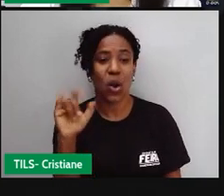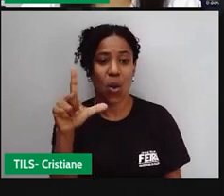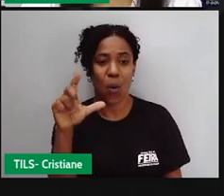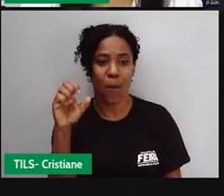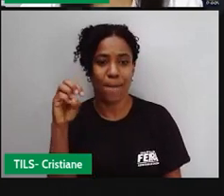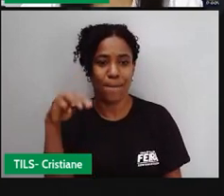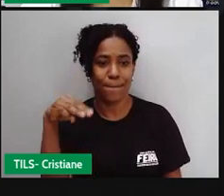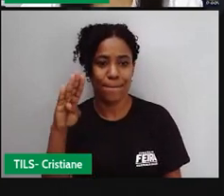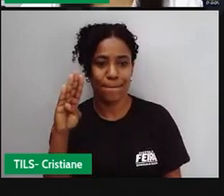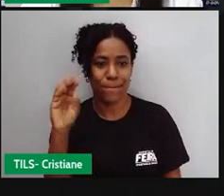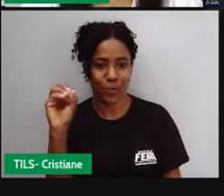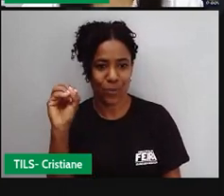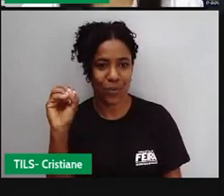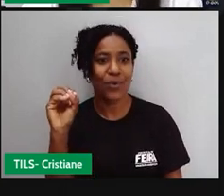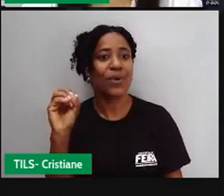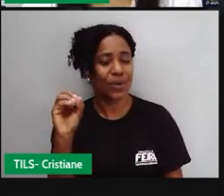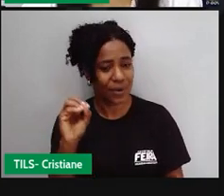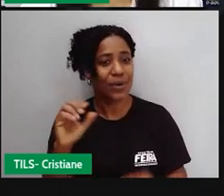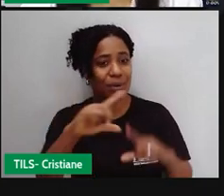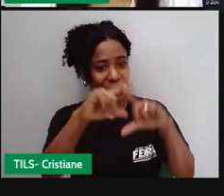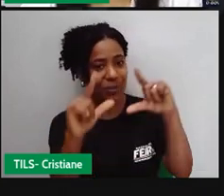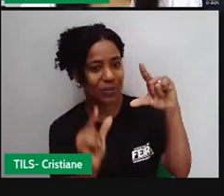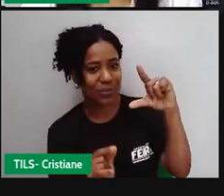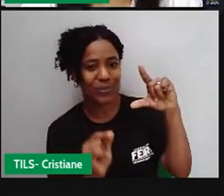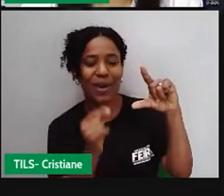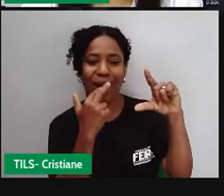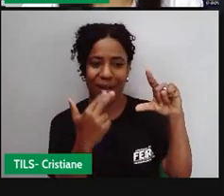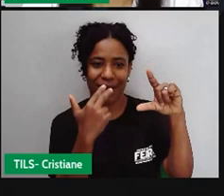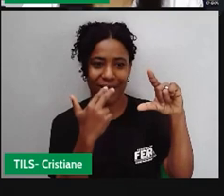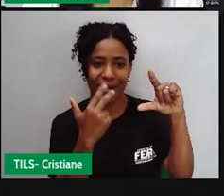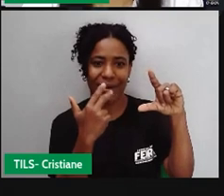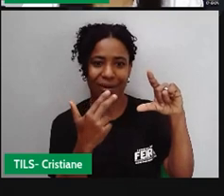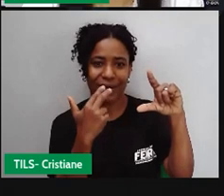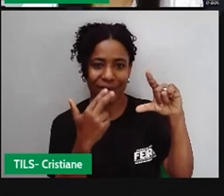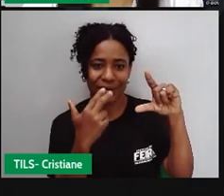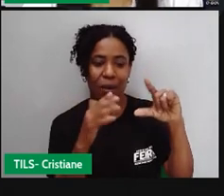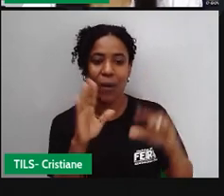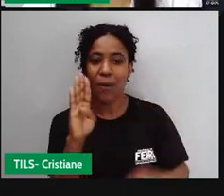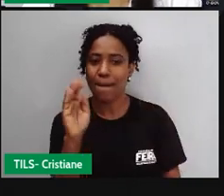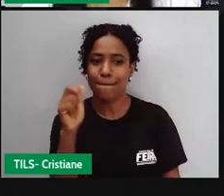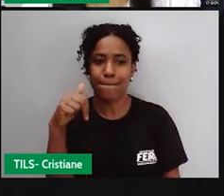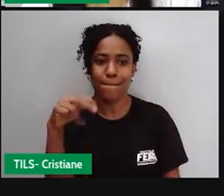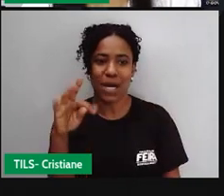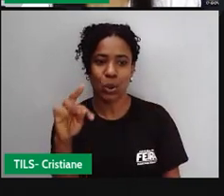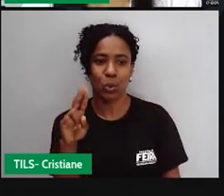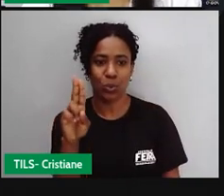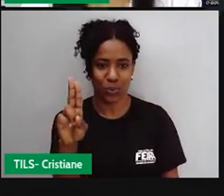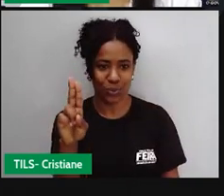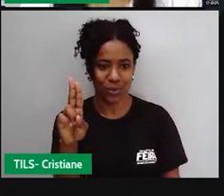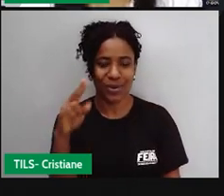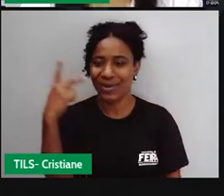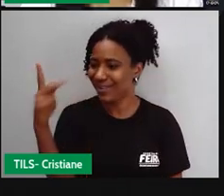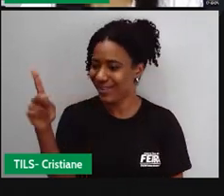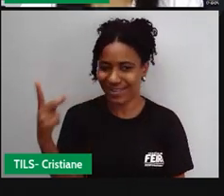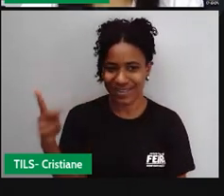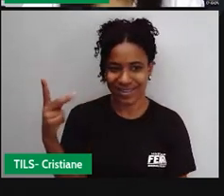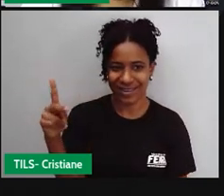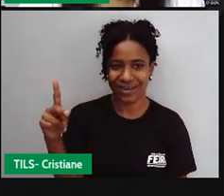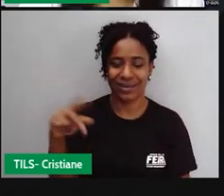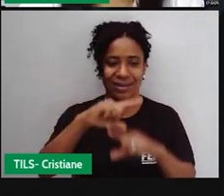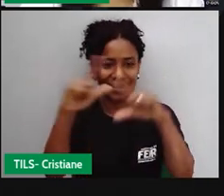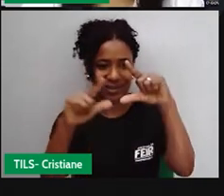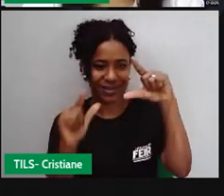quilombo, que é um termo utilizado em uma das línguas, né? Em uma das línguas faladas aí pelos africanos.